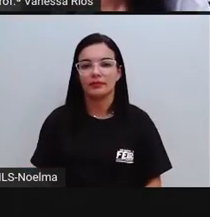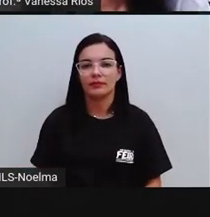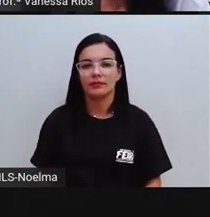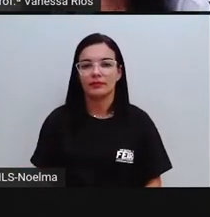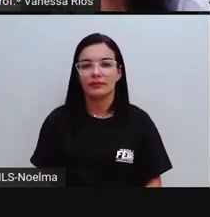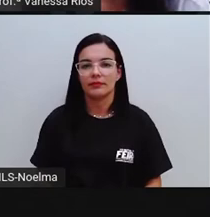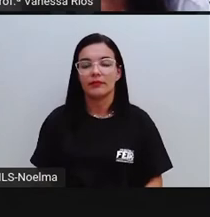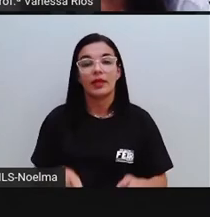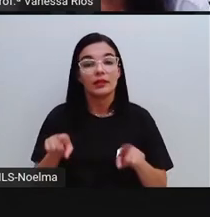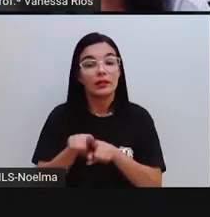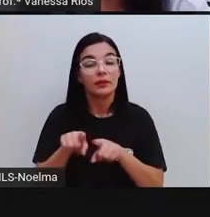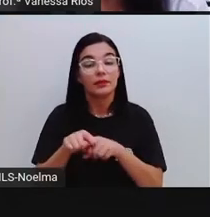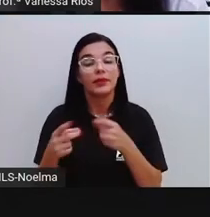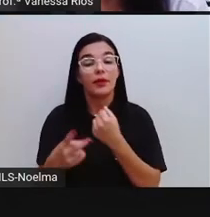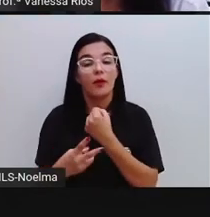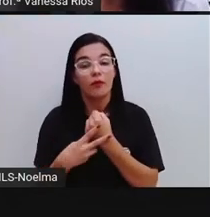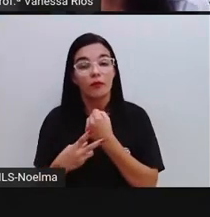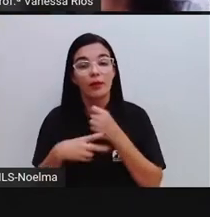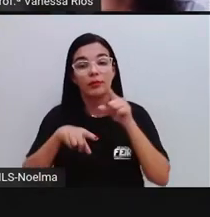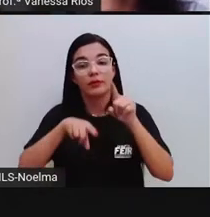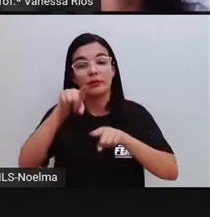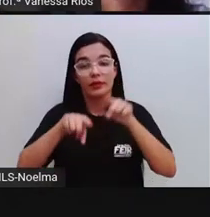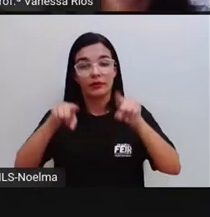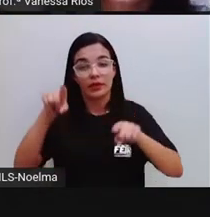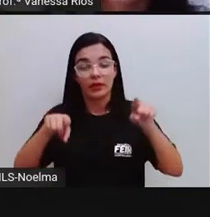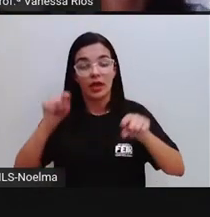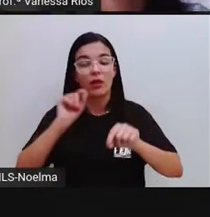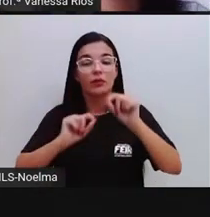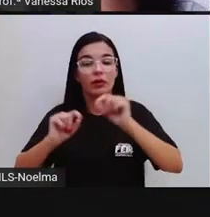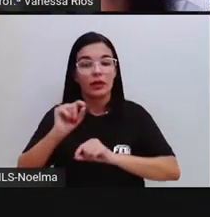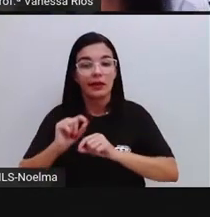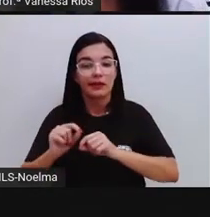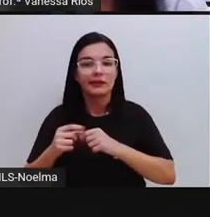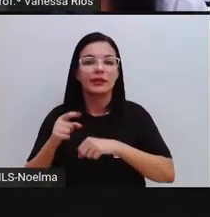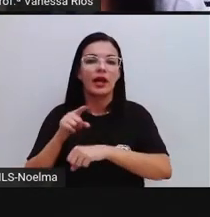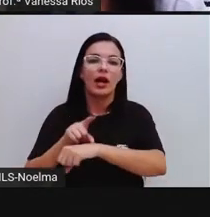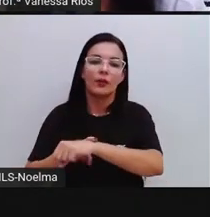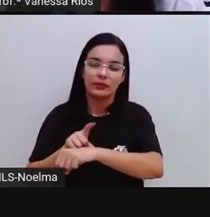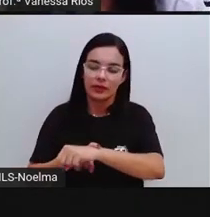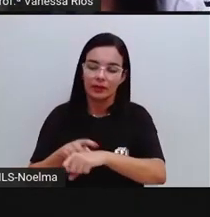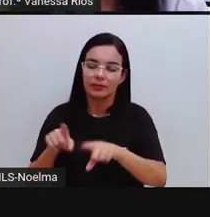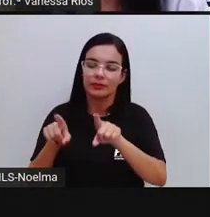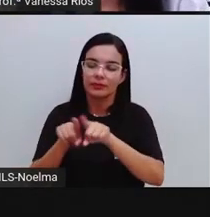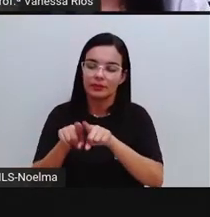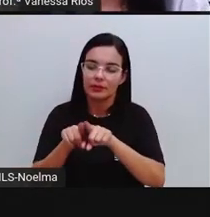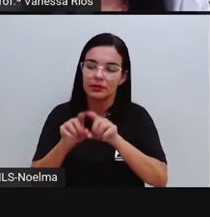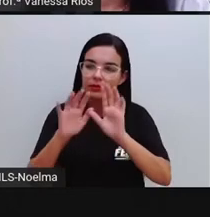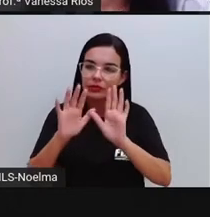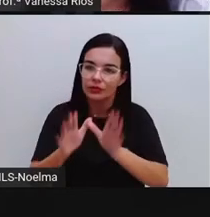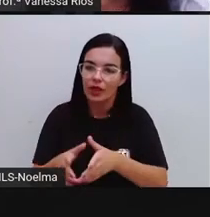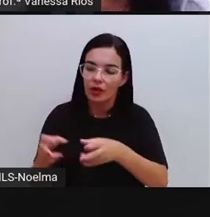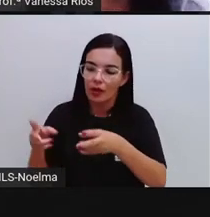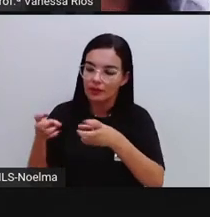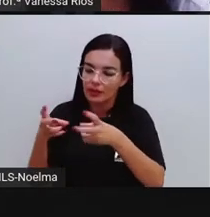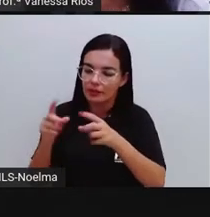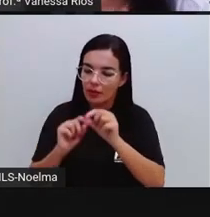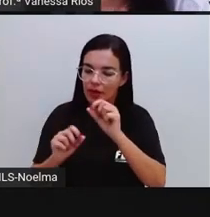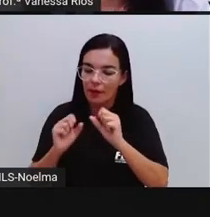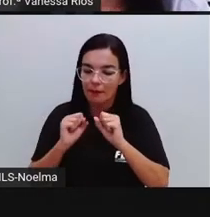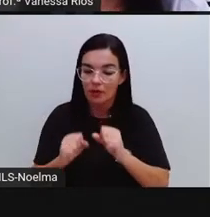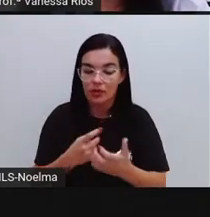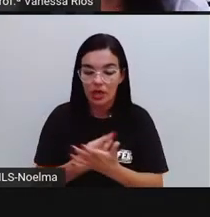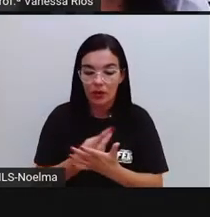O verbo também pode variar em relação ao tempo. E a gente já observou que ele pode aparecer no passado,